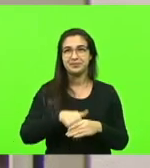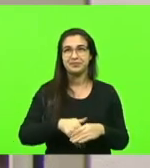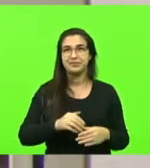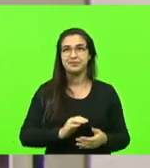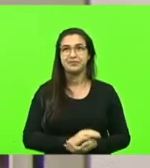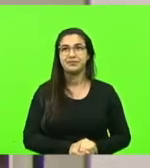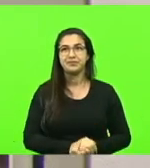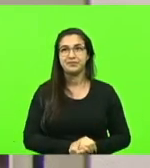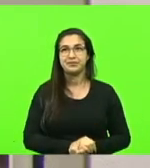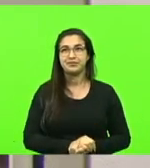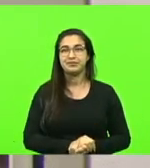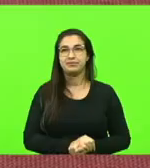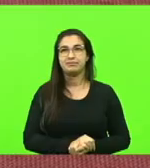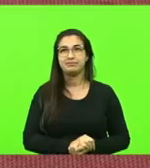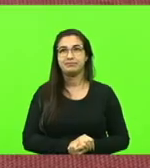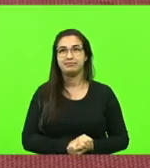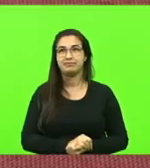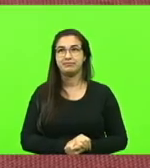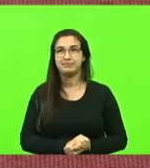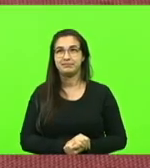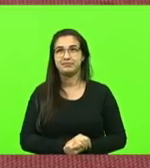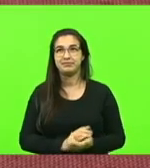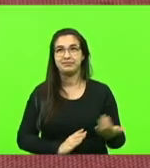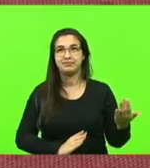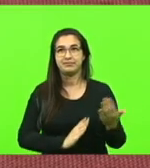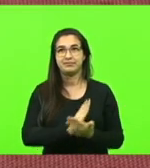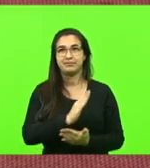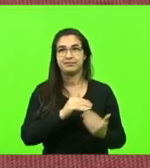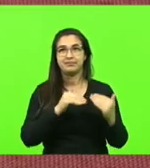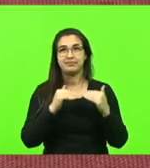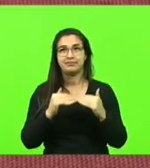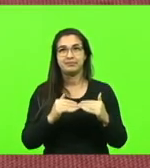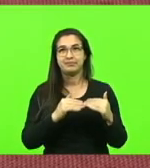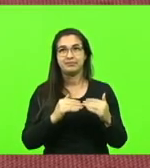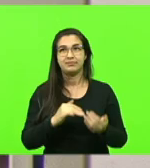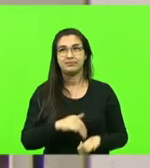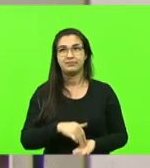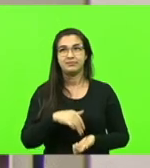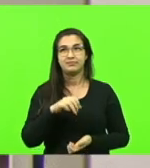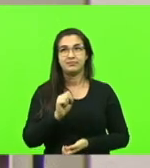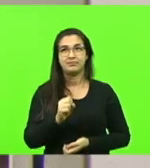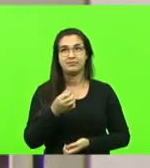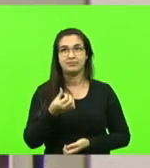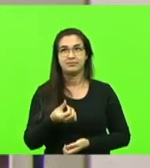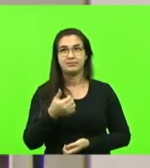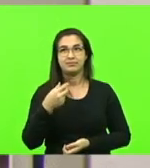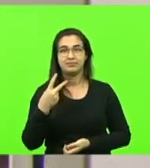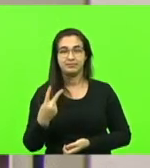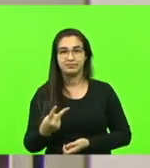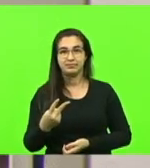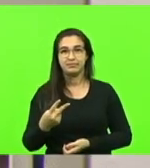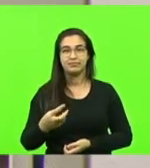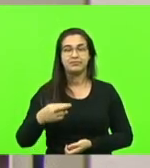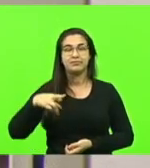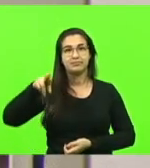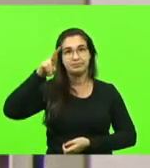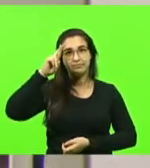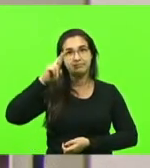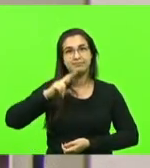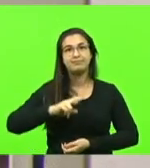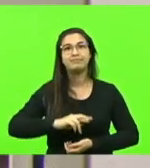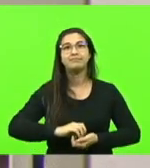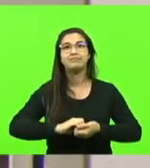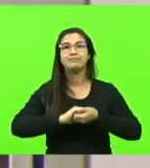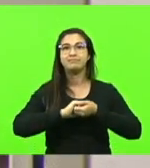em votação. Deputados que aprovam, permaneça como se encontra. Aprovado por unanimidade. Moção 862, ator deputado Floriano, manifestando aos